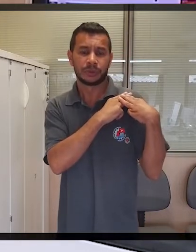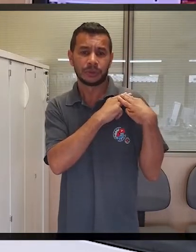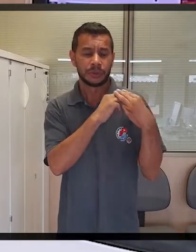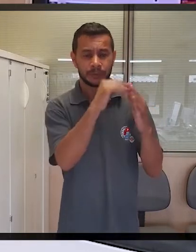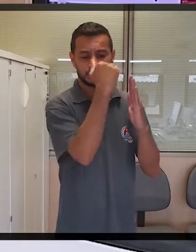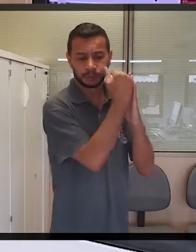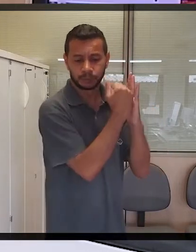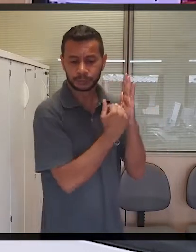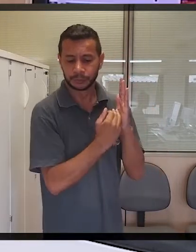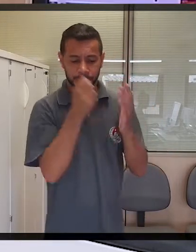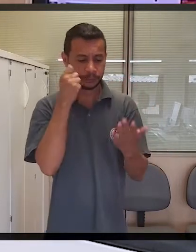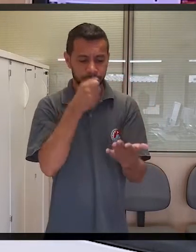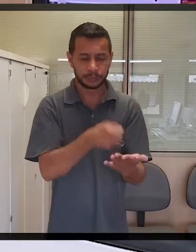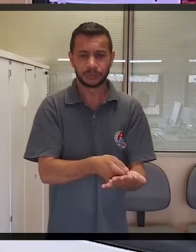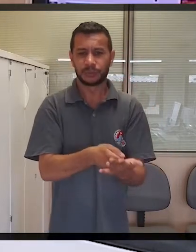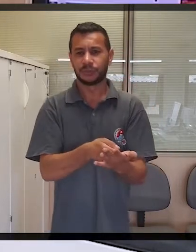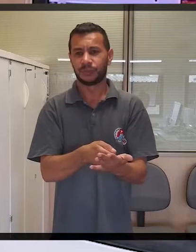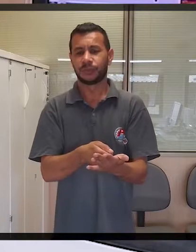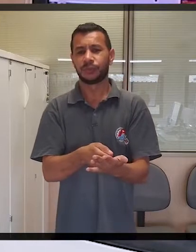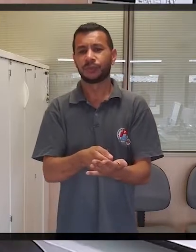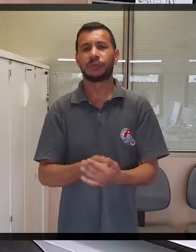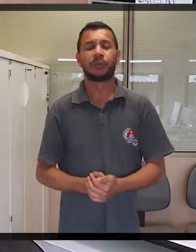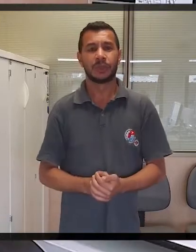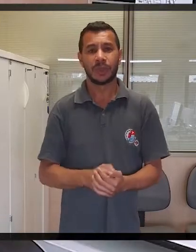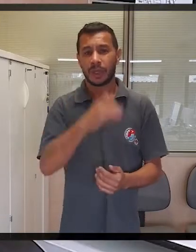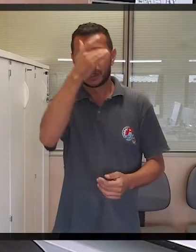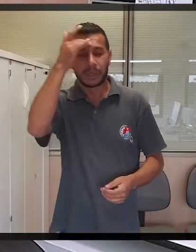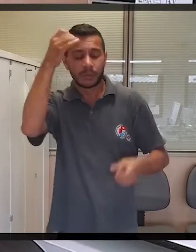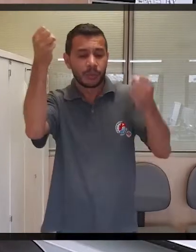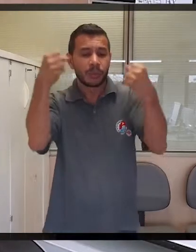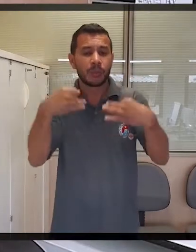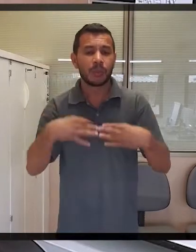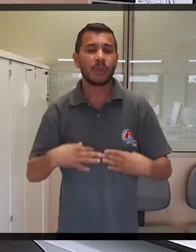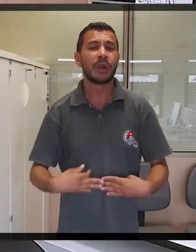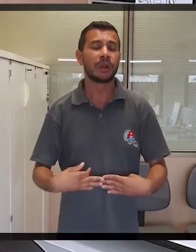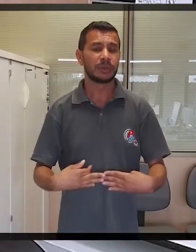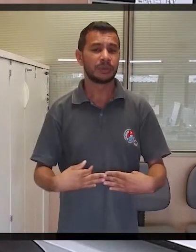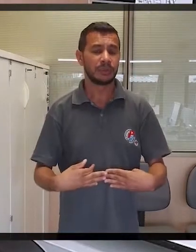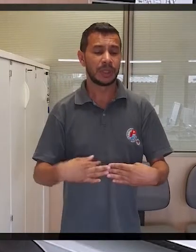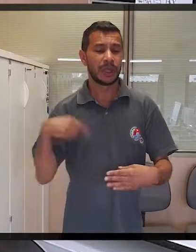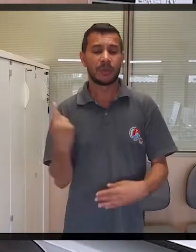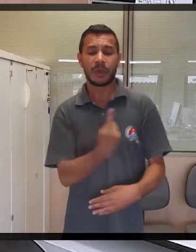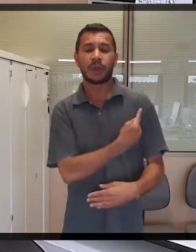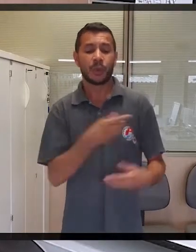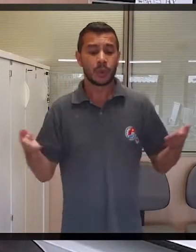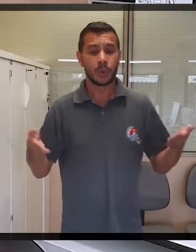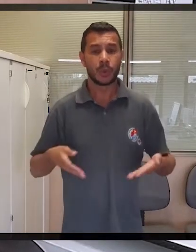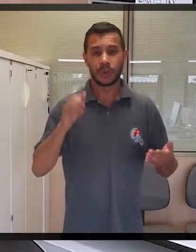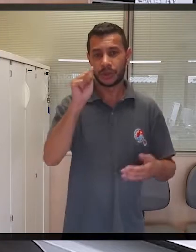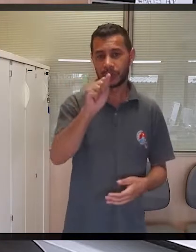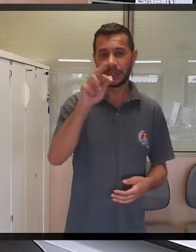como ilegal a desaposentação. E quem enfatiza essa perda para a categoria dos